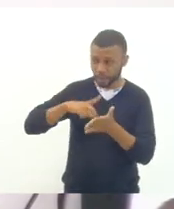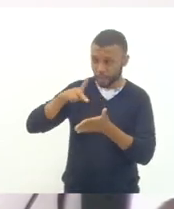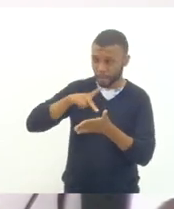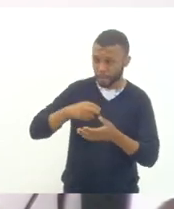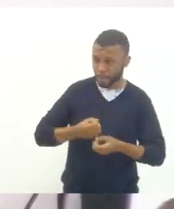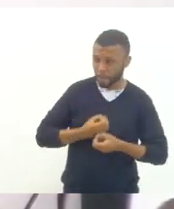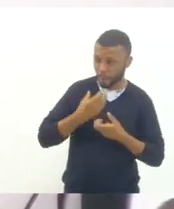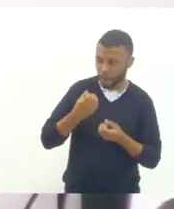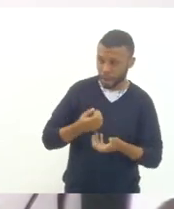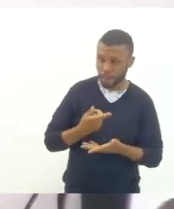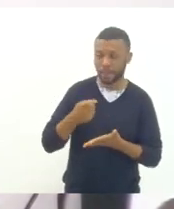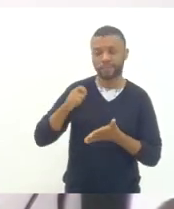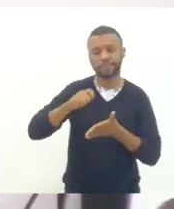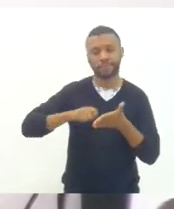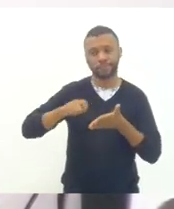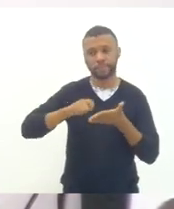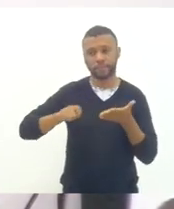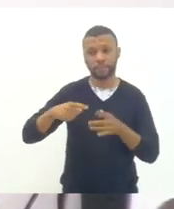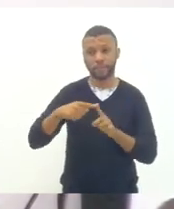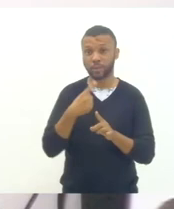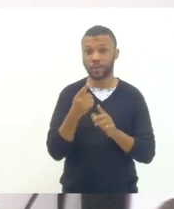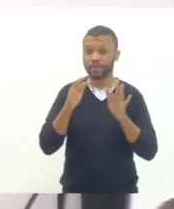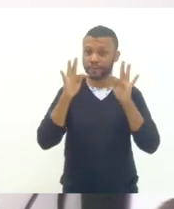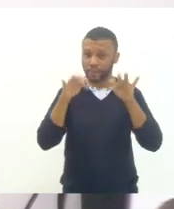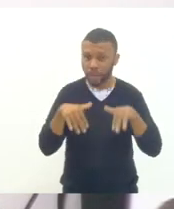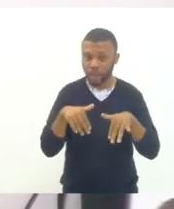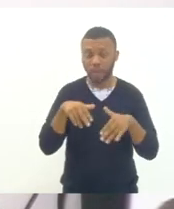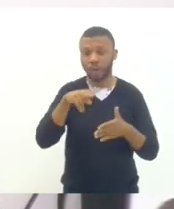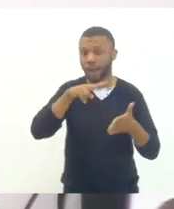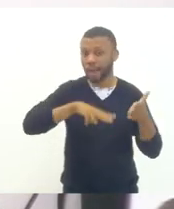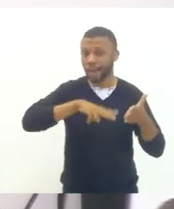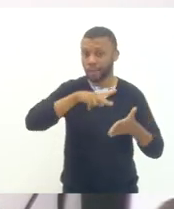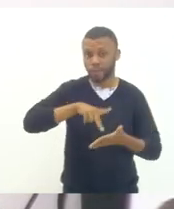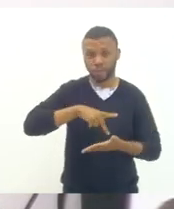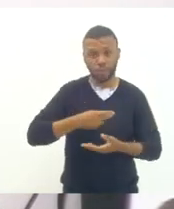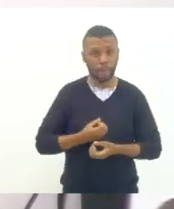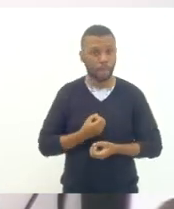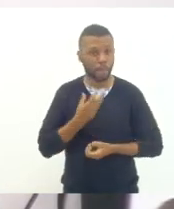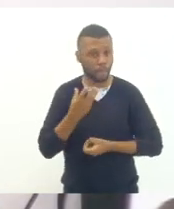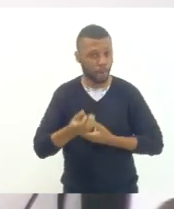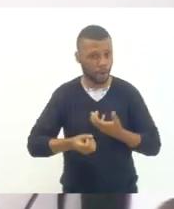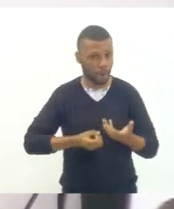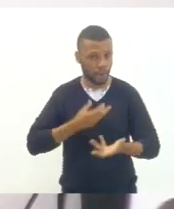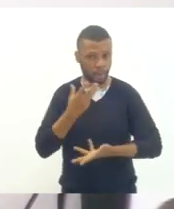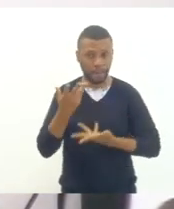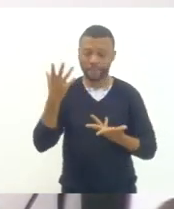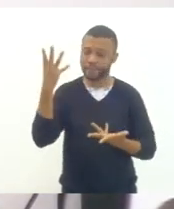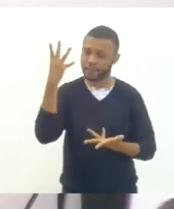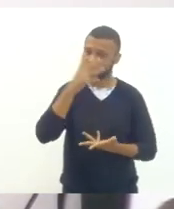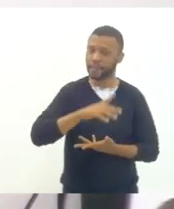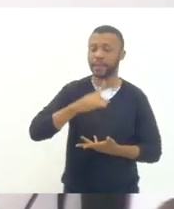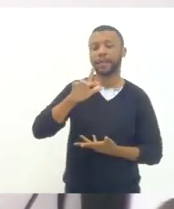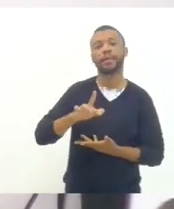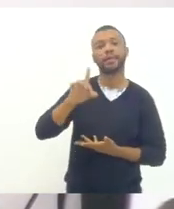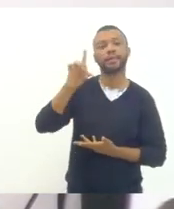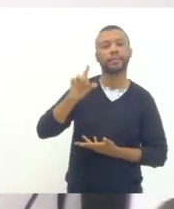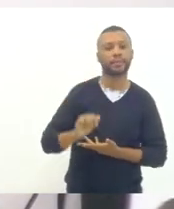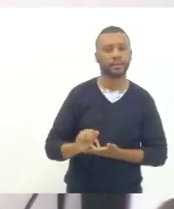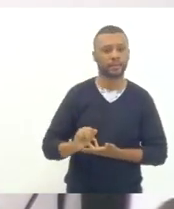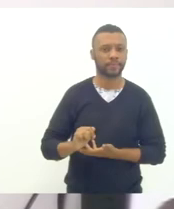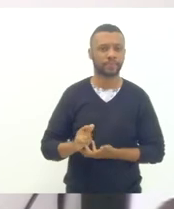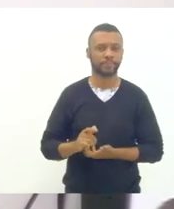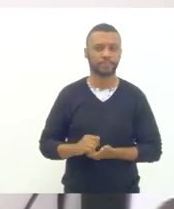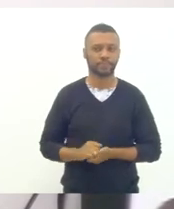por escrito porque eu acho que a gente terminar com a leitura do poema seria a coisa mais linda já que a gente não pode passar